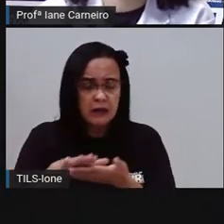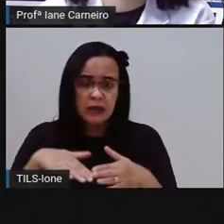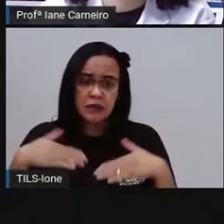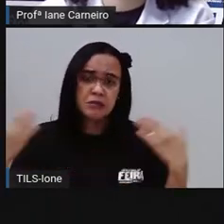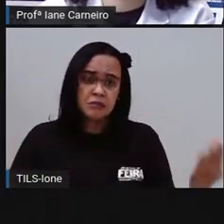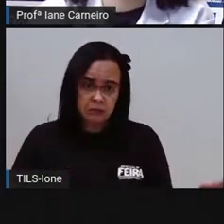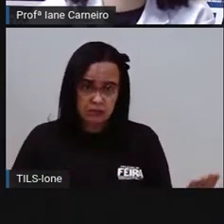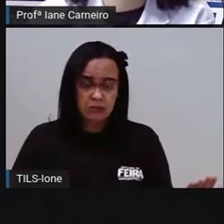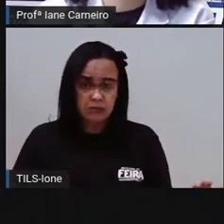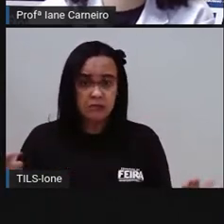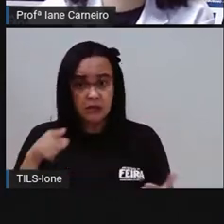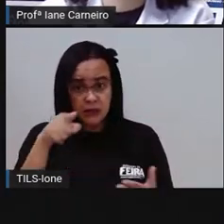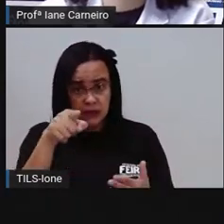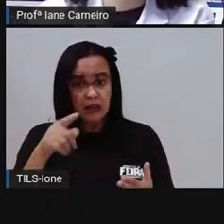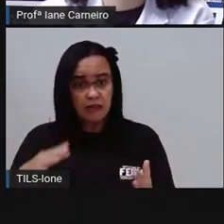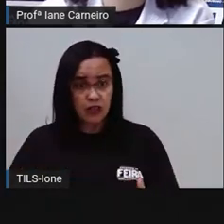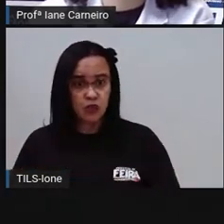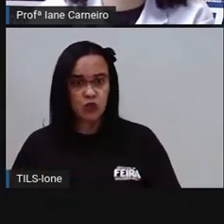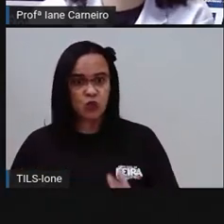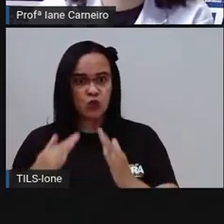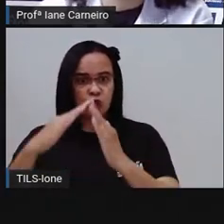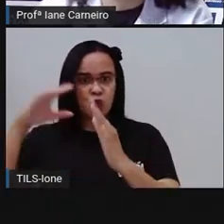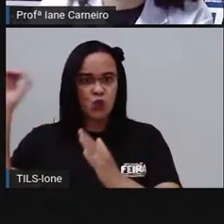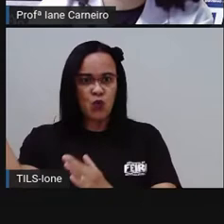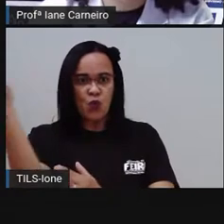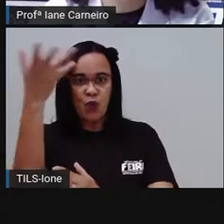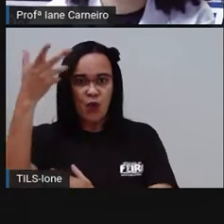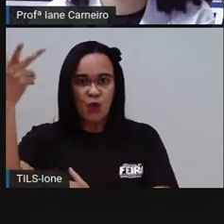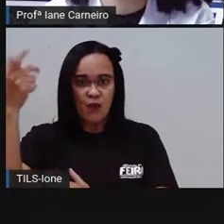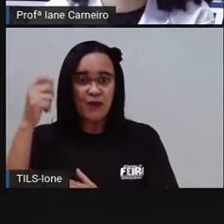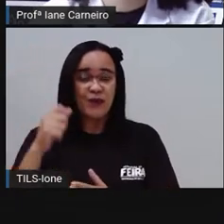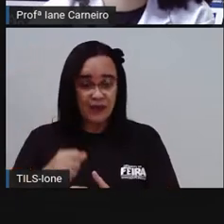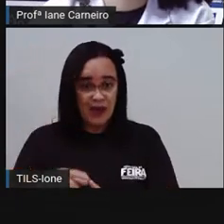foguete das fadas das crianças que tem medo de errar.